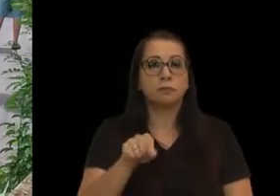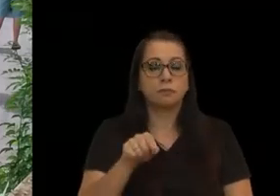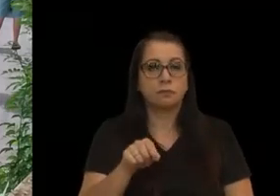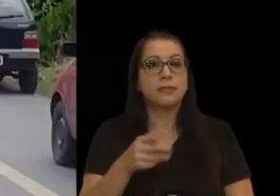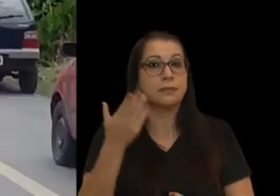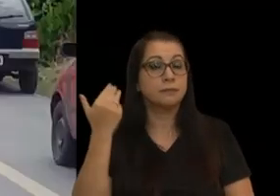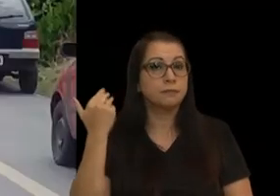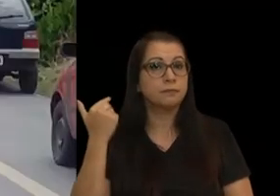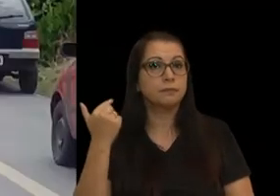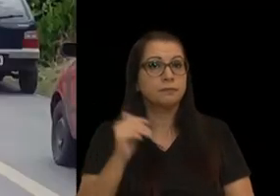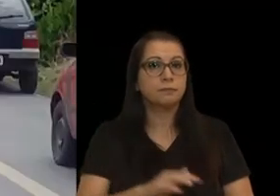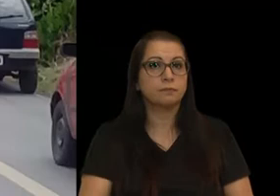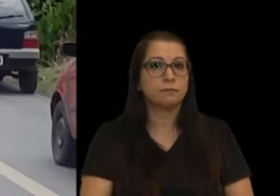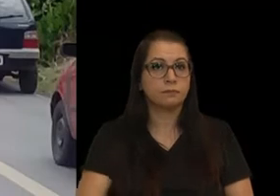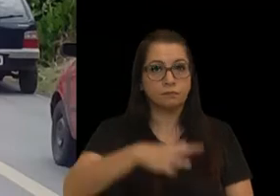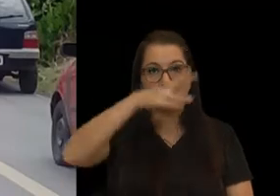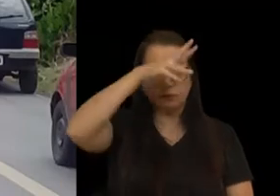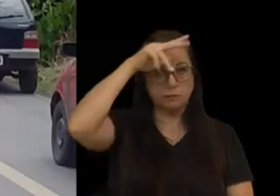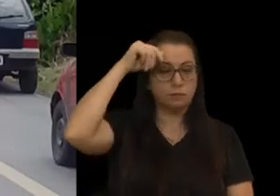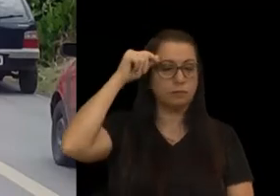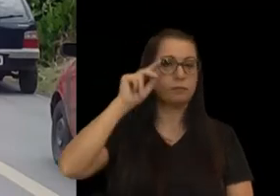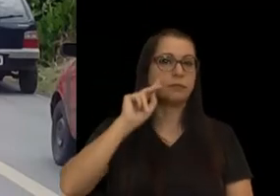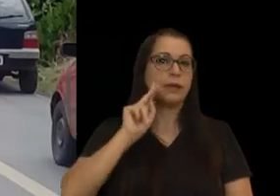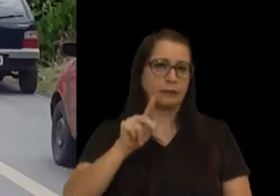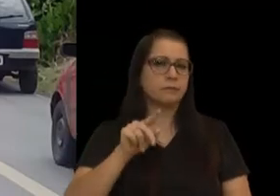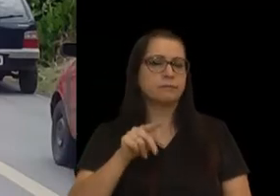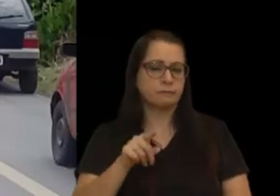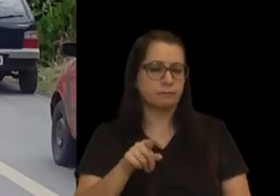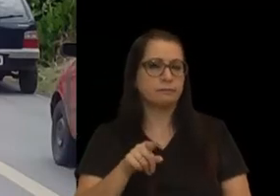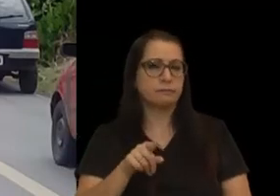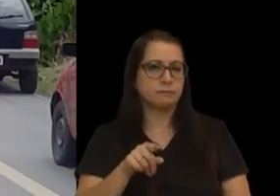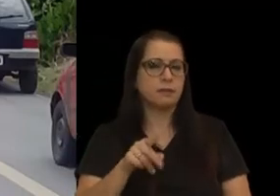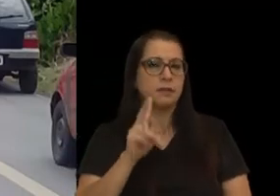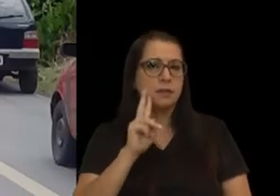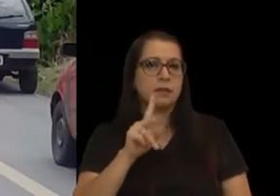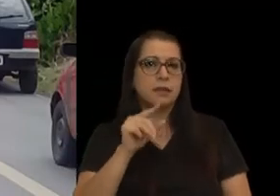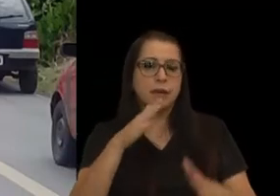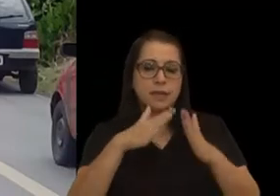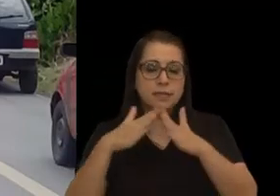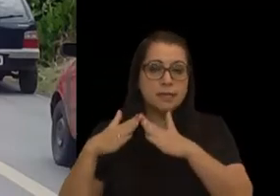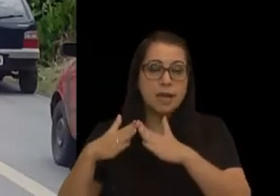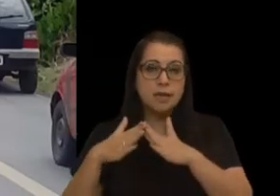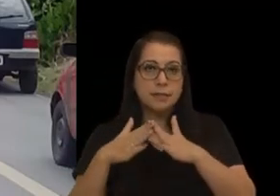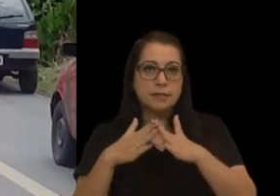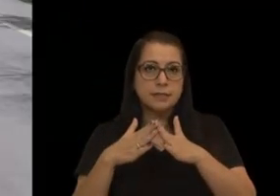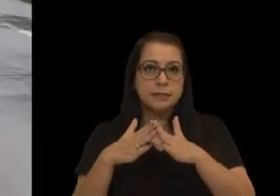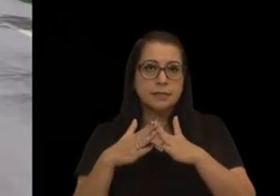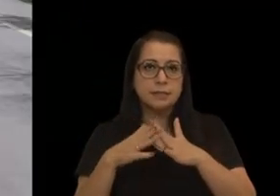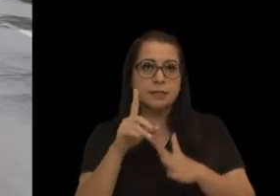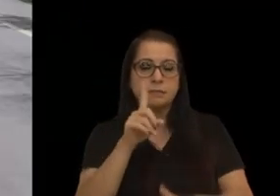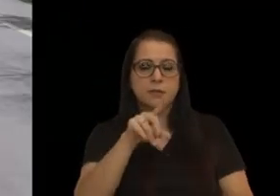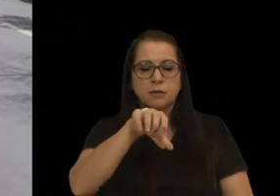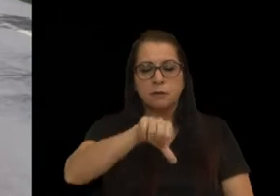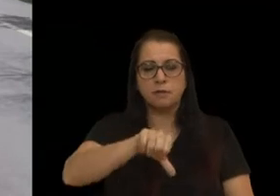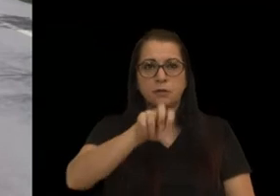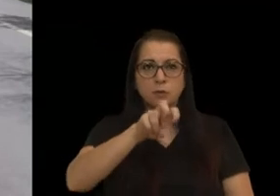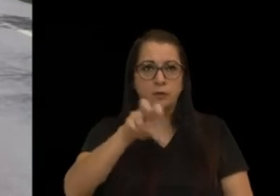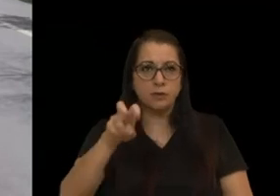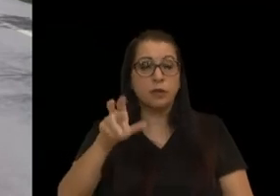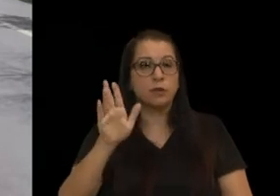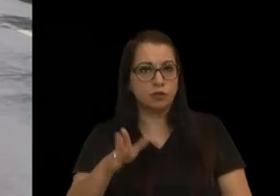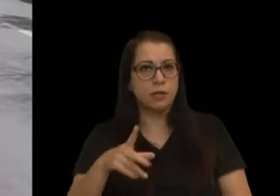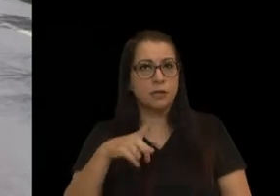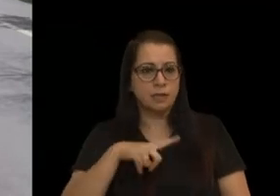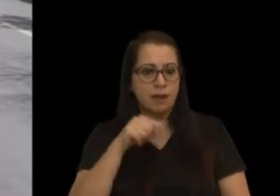naquela época, a prefeitura reconhece que aquelas casas ali, em 1955, elas já